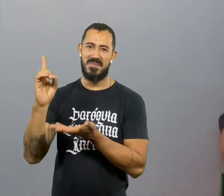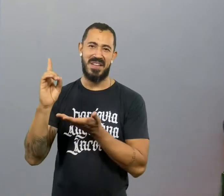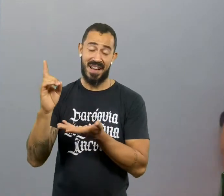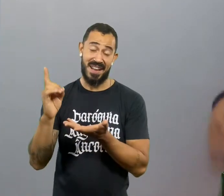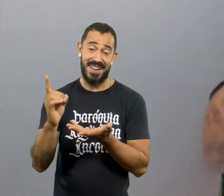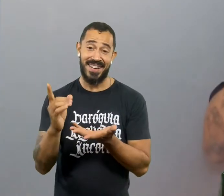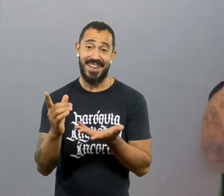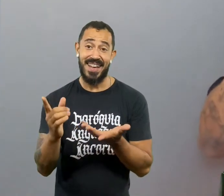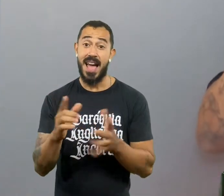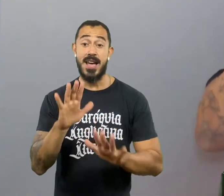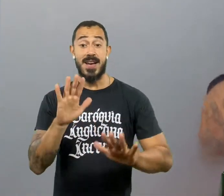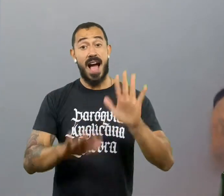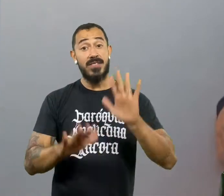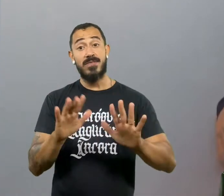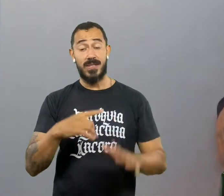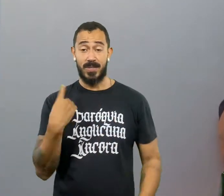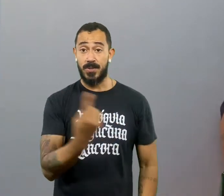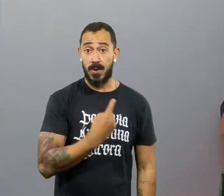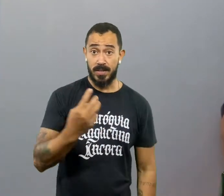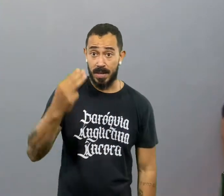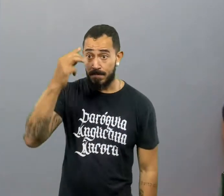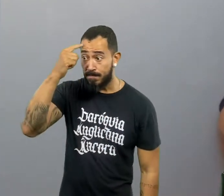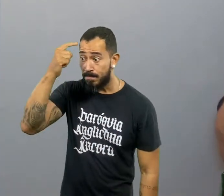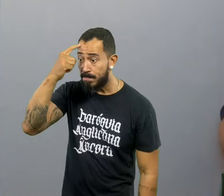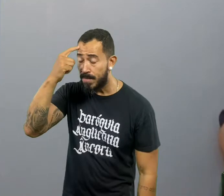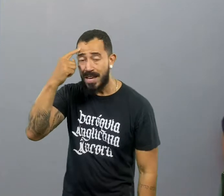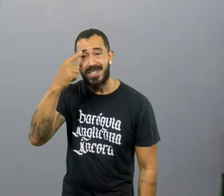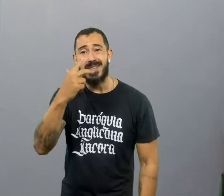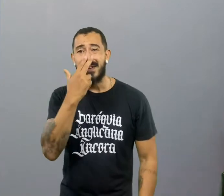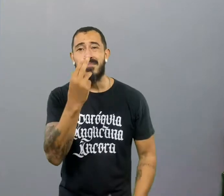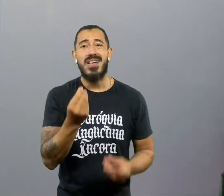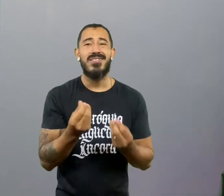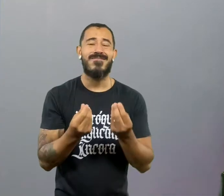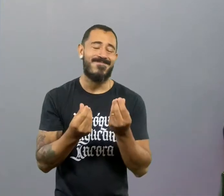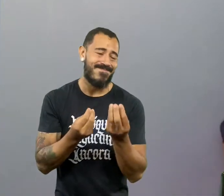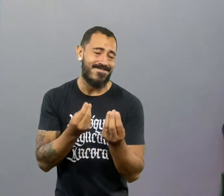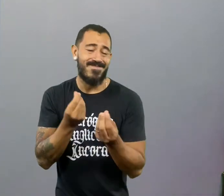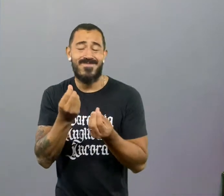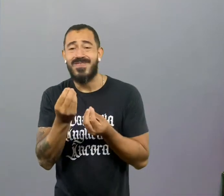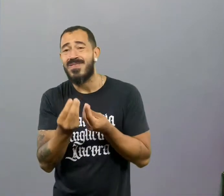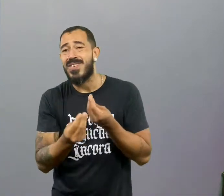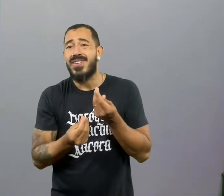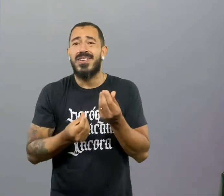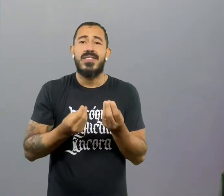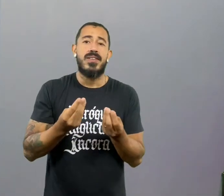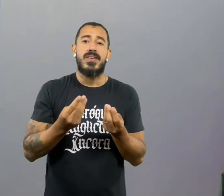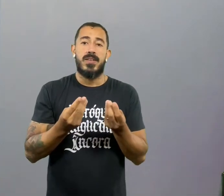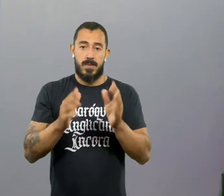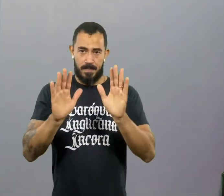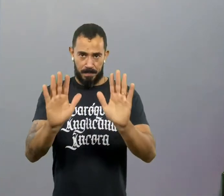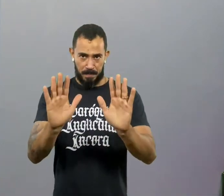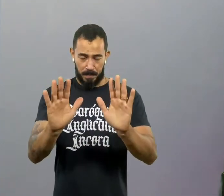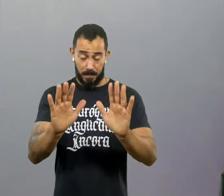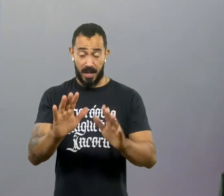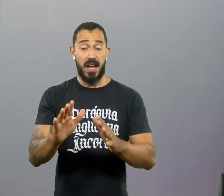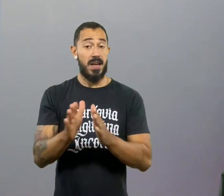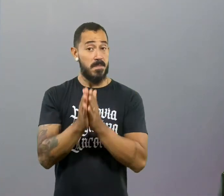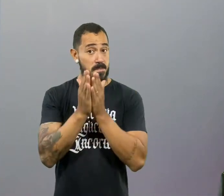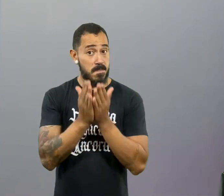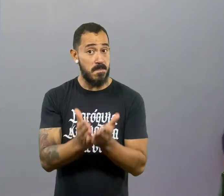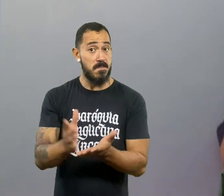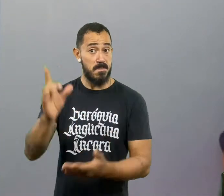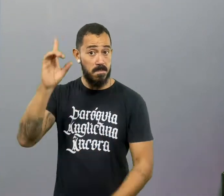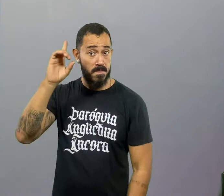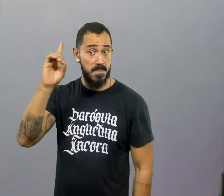nossa mente fica emboltada, e não tem prazer mais em ler a Bíblia. Aí, como é que você vence isso? A Bíblia, você adquire